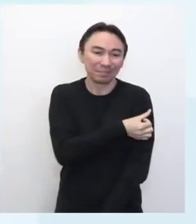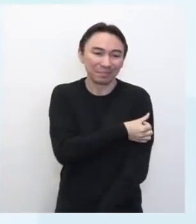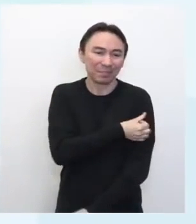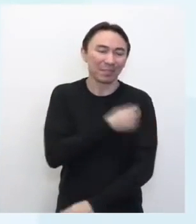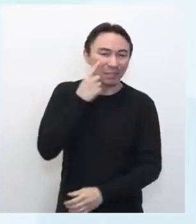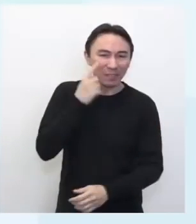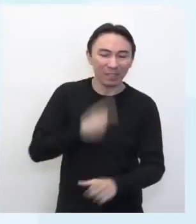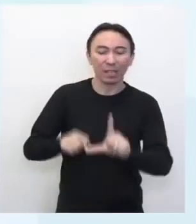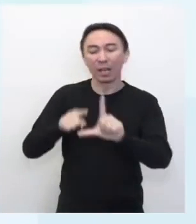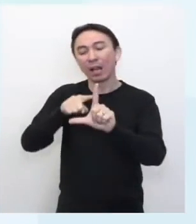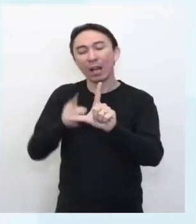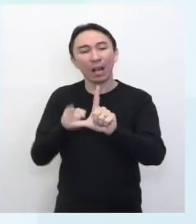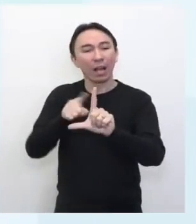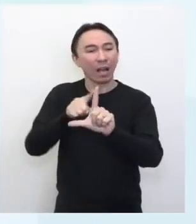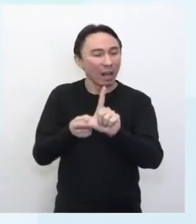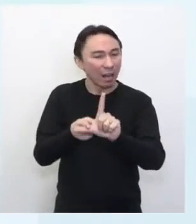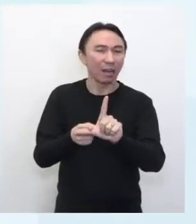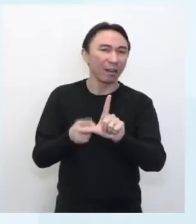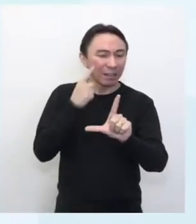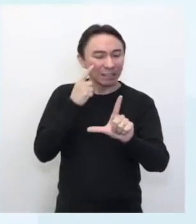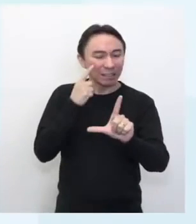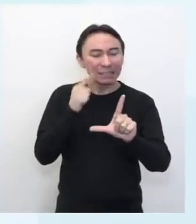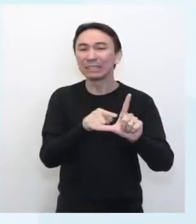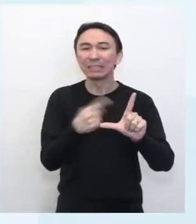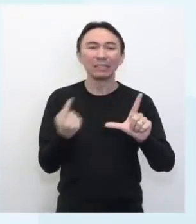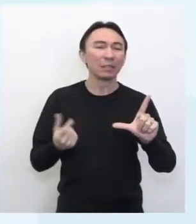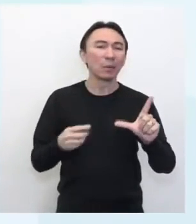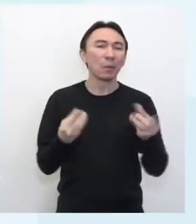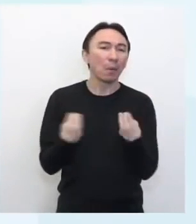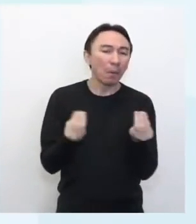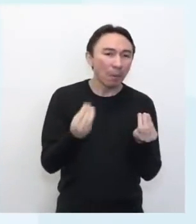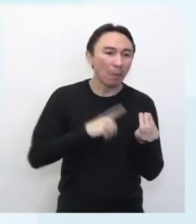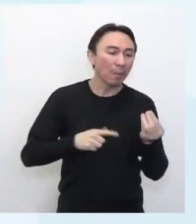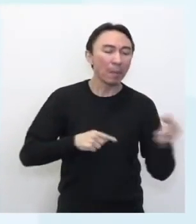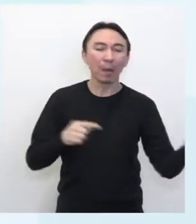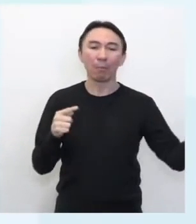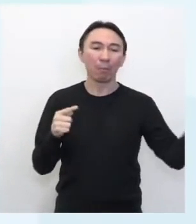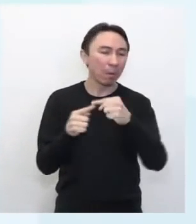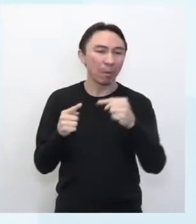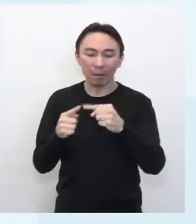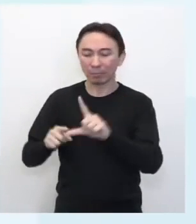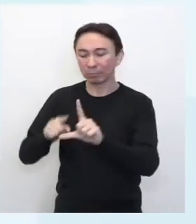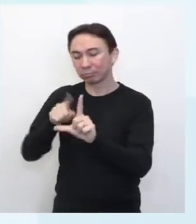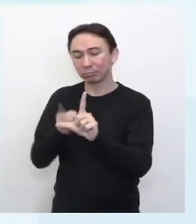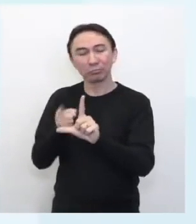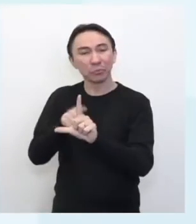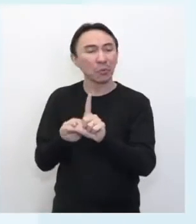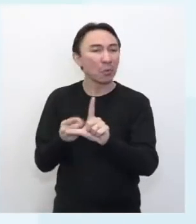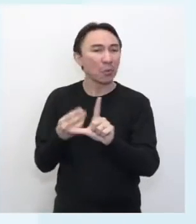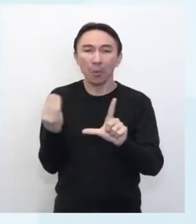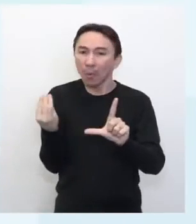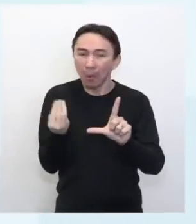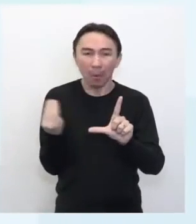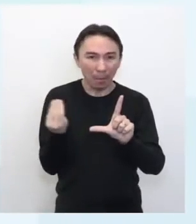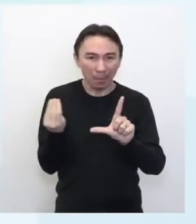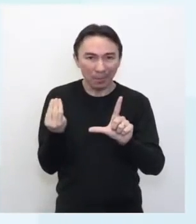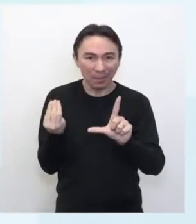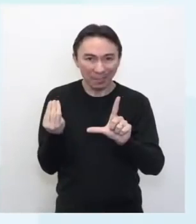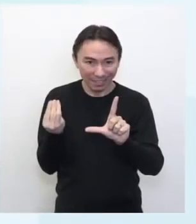ângulo, né? Com a relação sobre a grandeza, né? Que é o ângulo, né? Associar ela a uma grandeza.